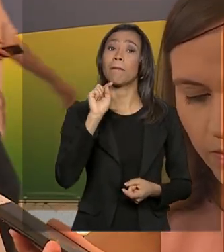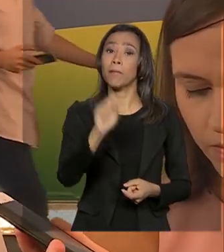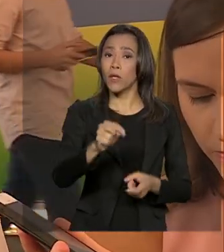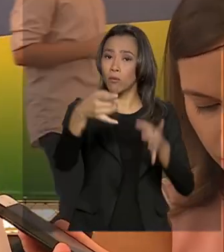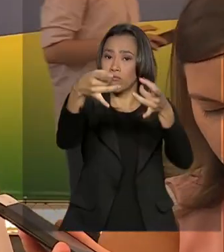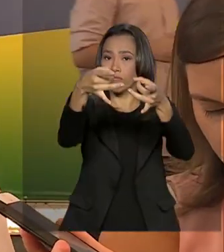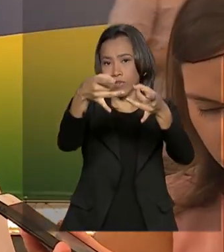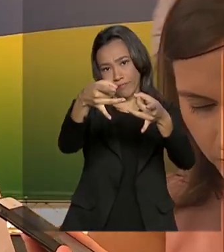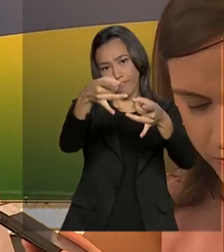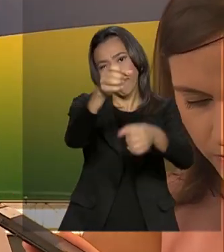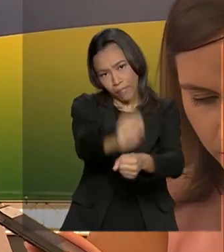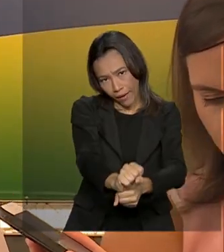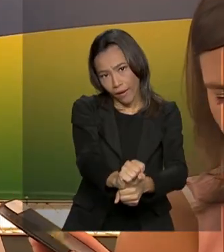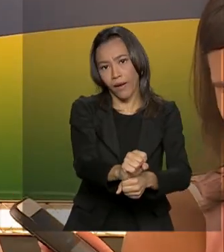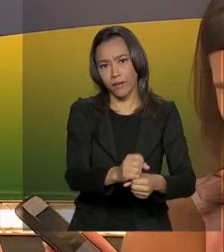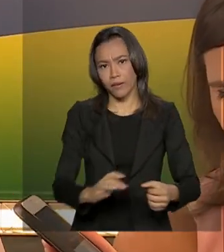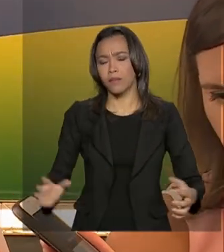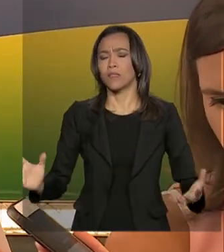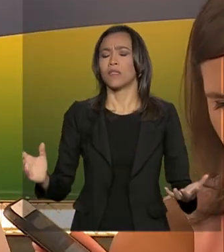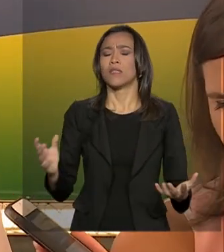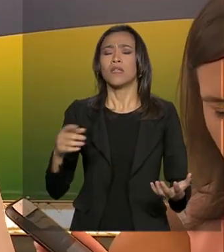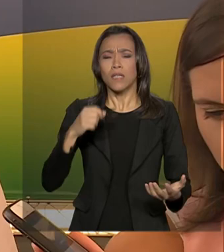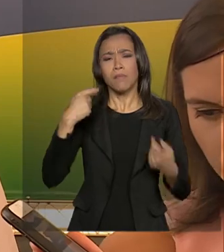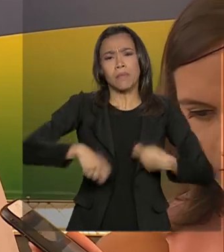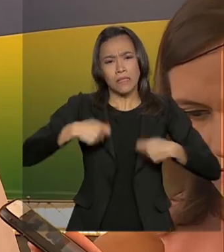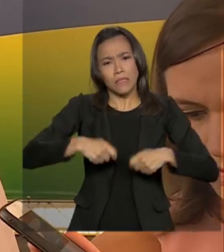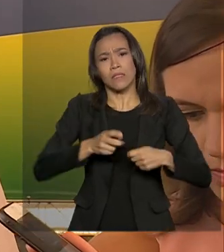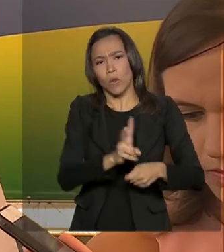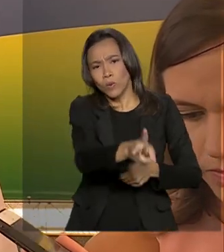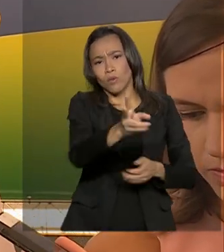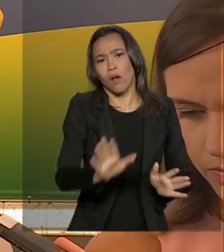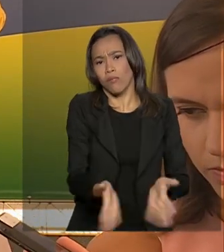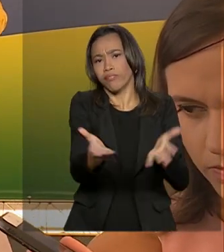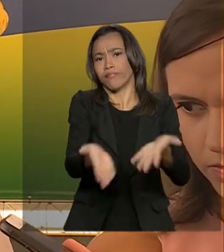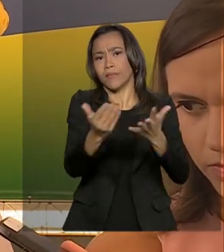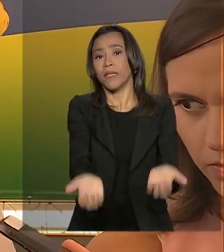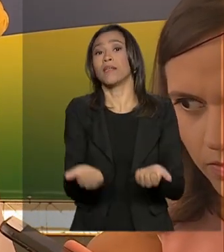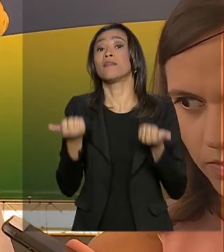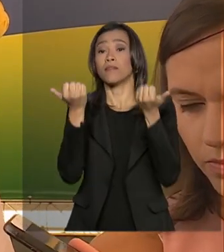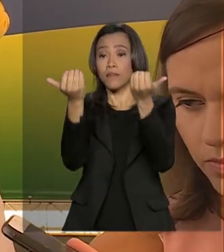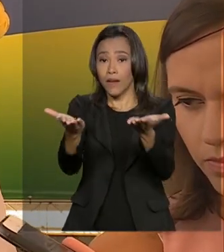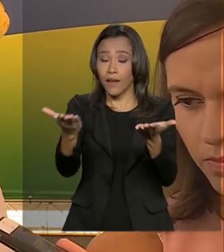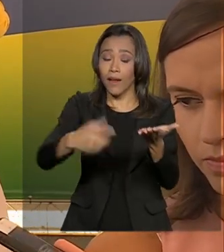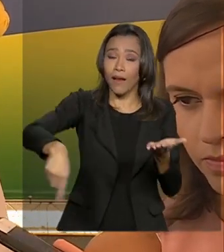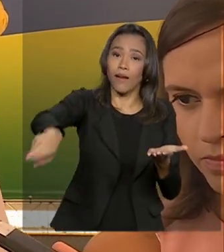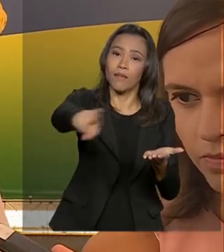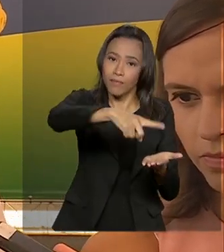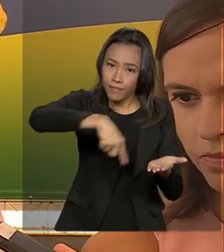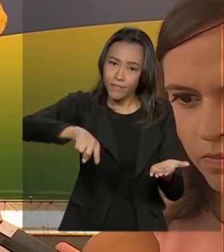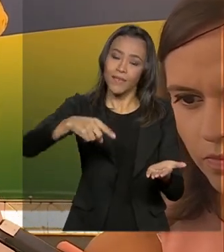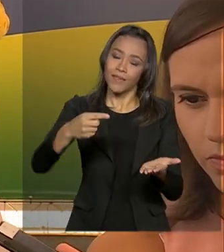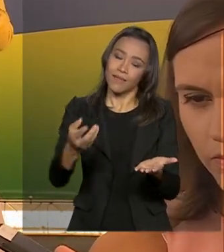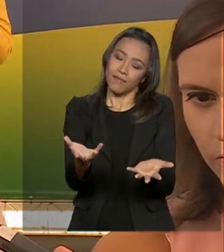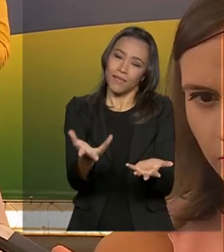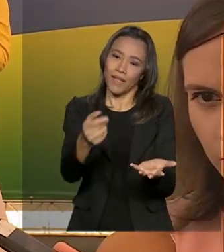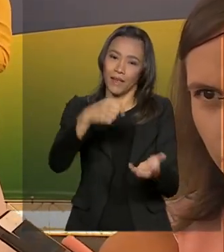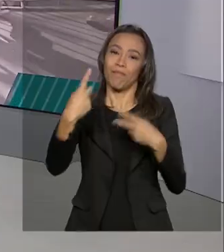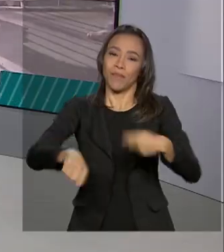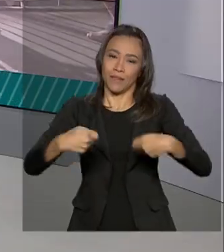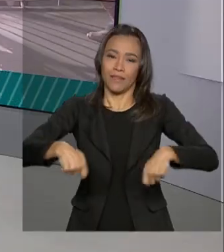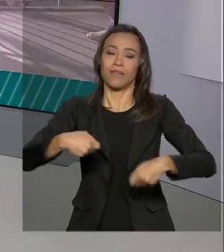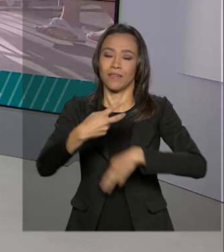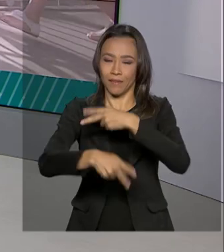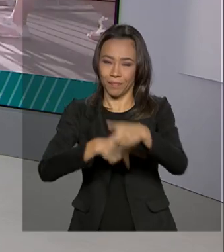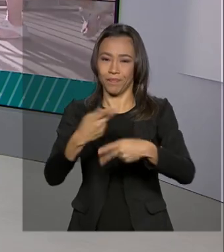de mais de 280 mil unidades em todo o Brasil que precisam ser finalizadas, entregues e trazer o benefício que a população tanto precisa.